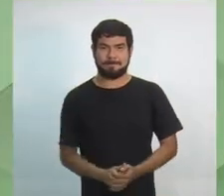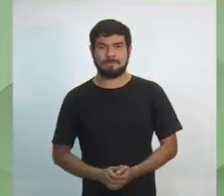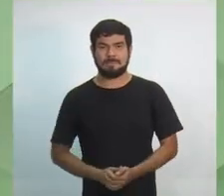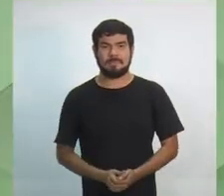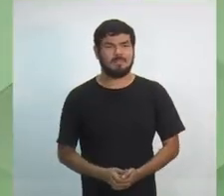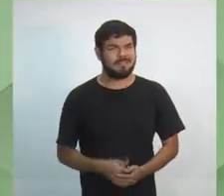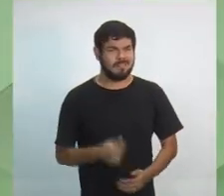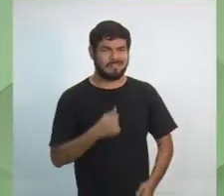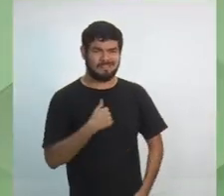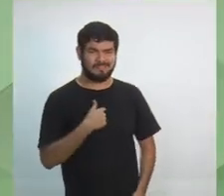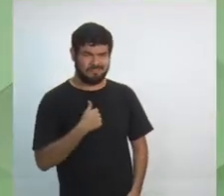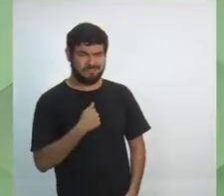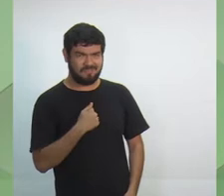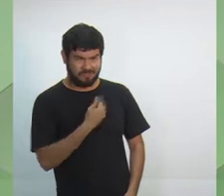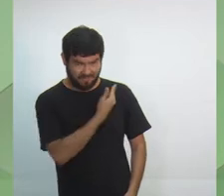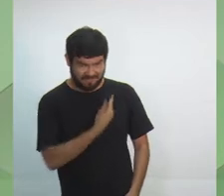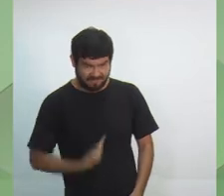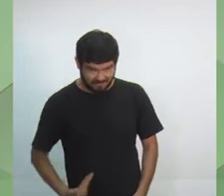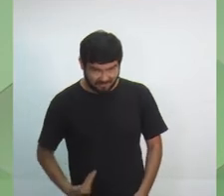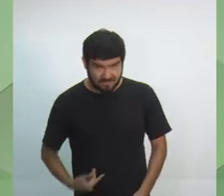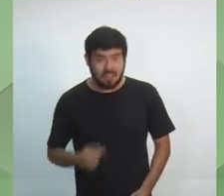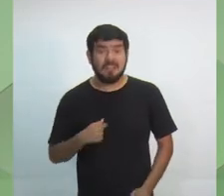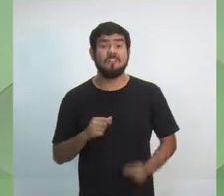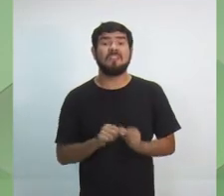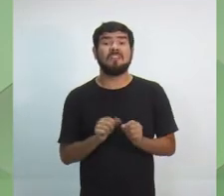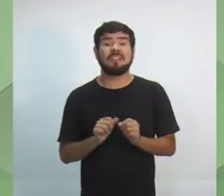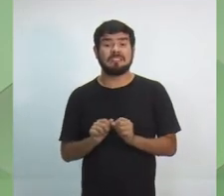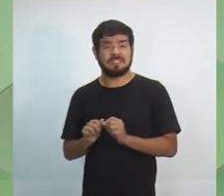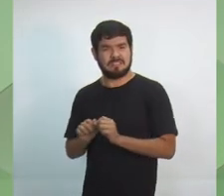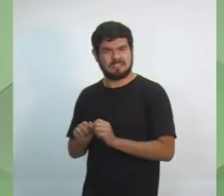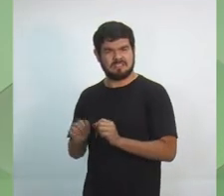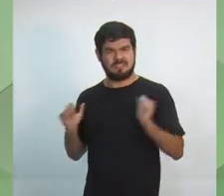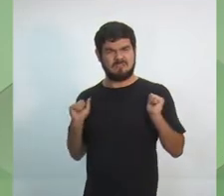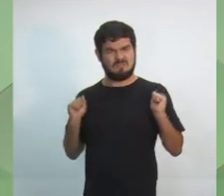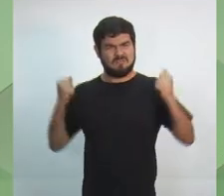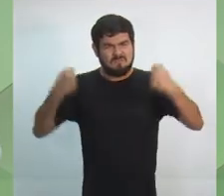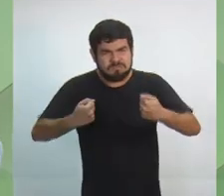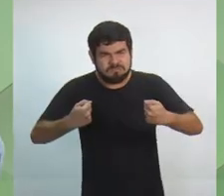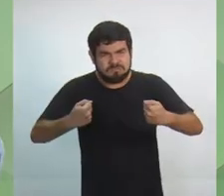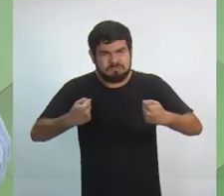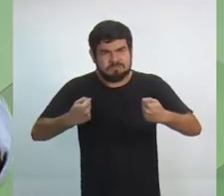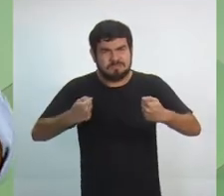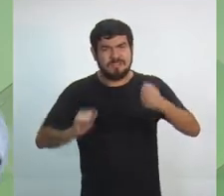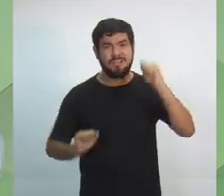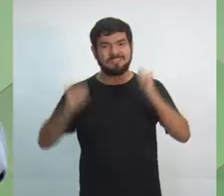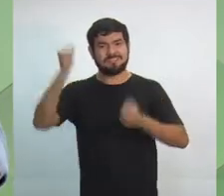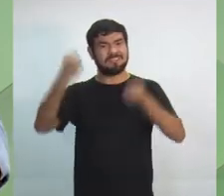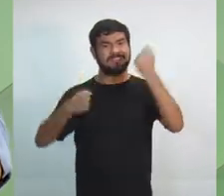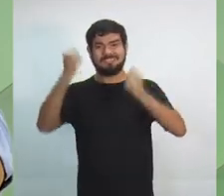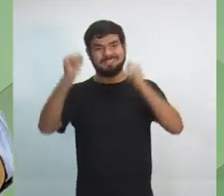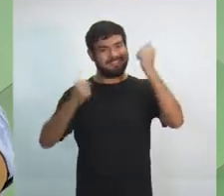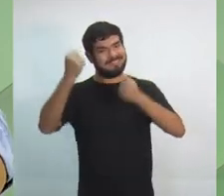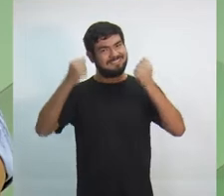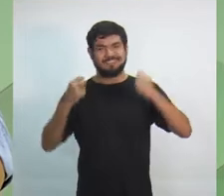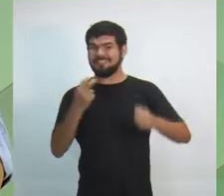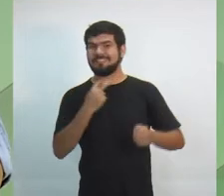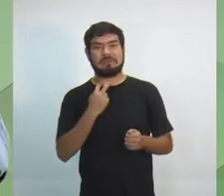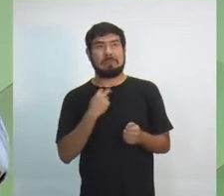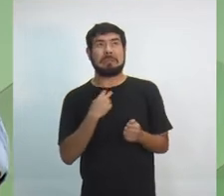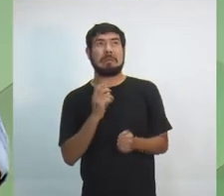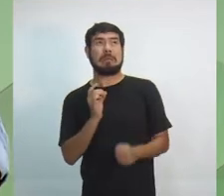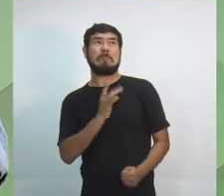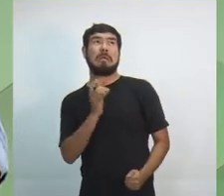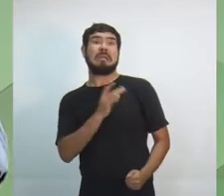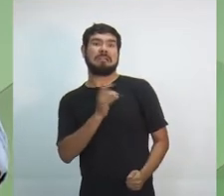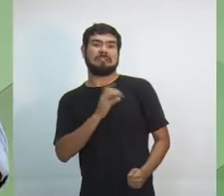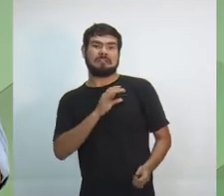Quando governador, vou trabalhar para blindar a Zona Franca de Manaus. Nós não podemos continuar sendo reféns de uma canetada